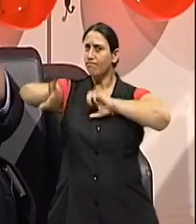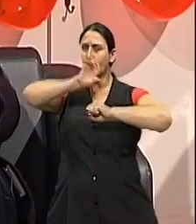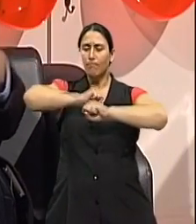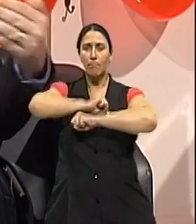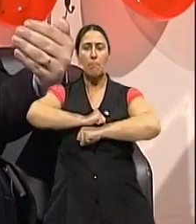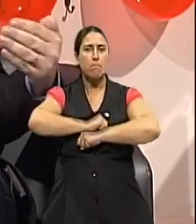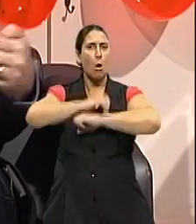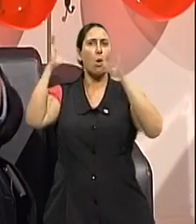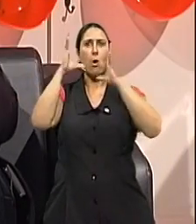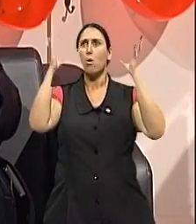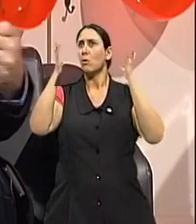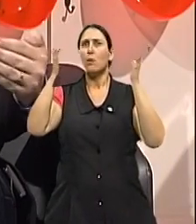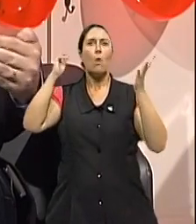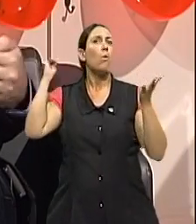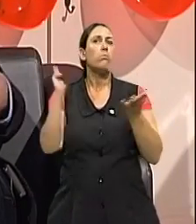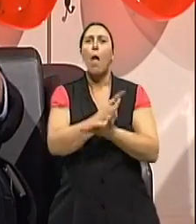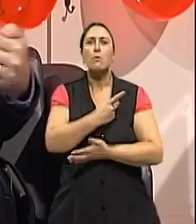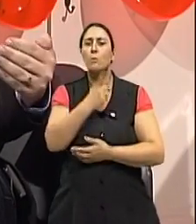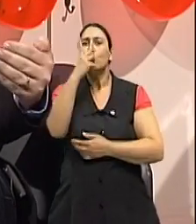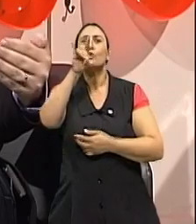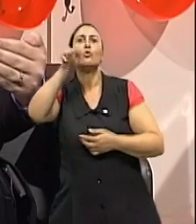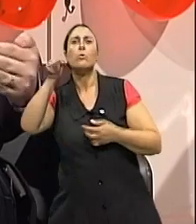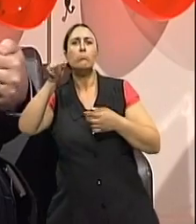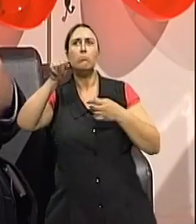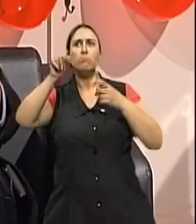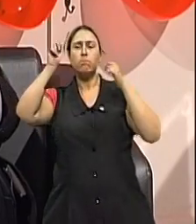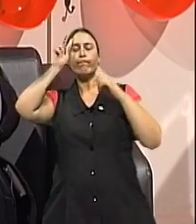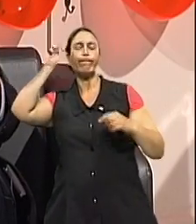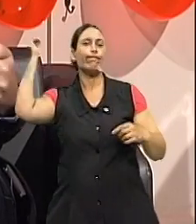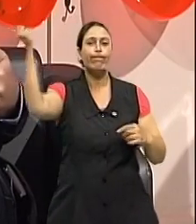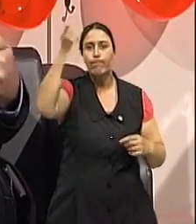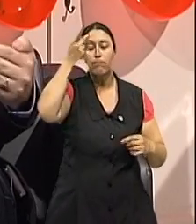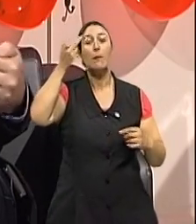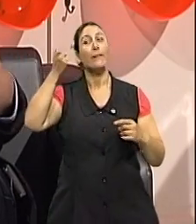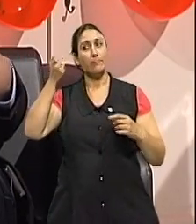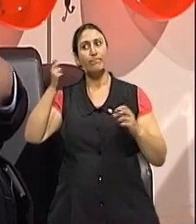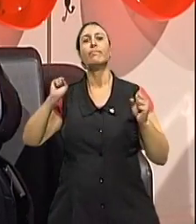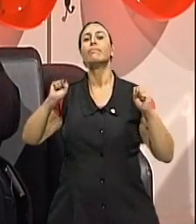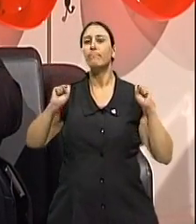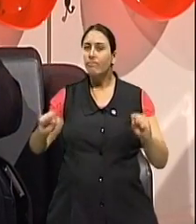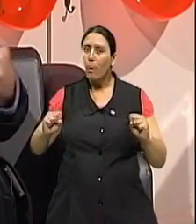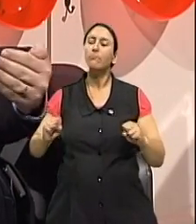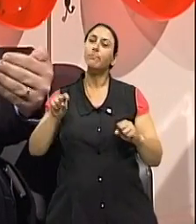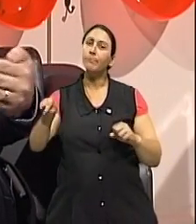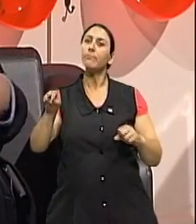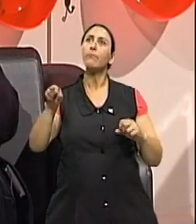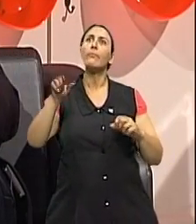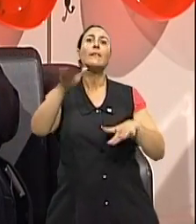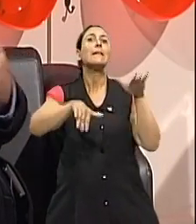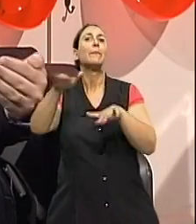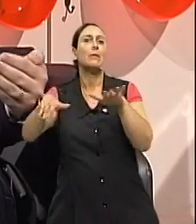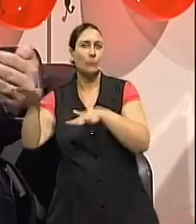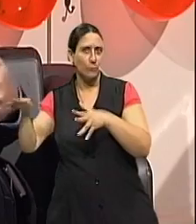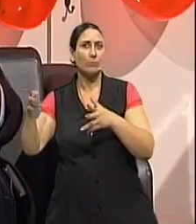de um episódio, ou de mais episódios, recorrentes episódios, e que podem cursar de maneiras diferentes, com